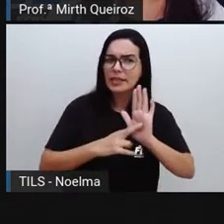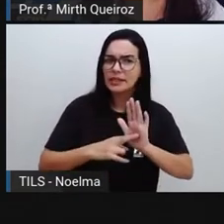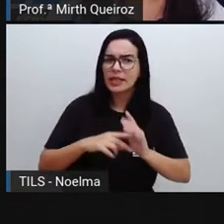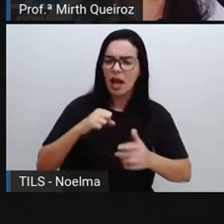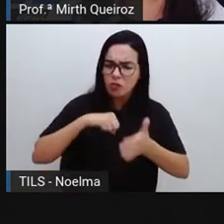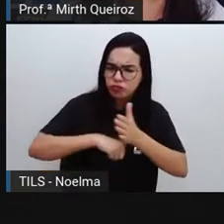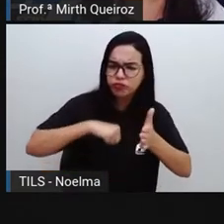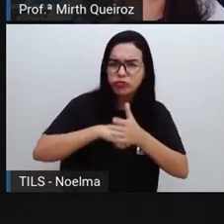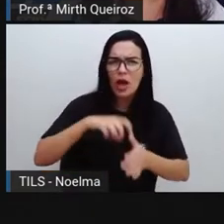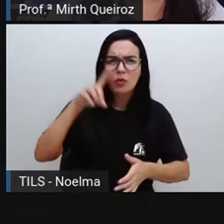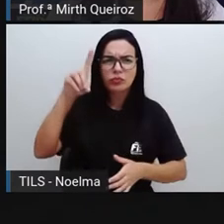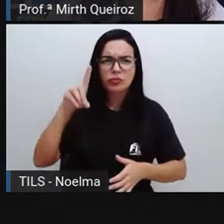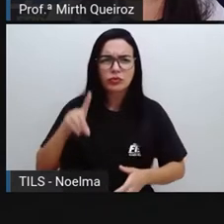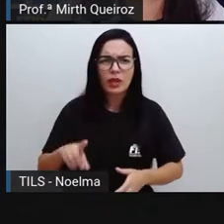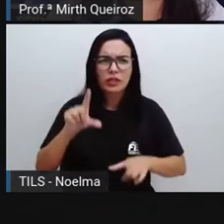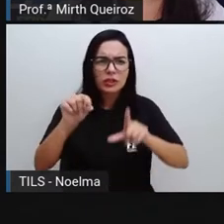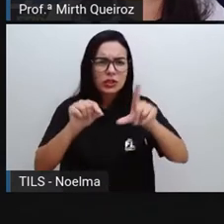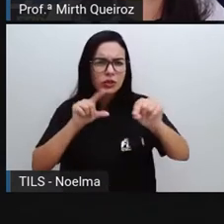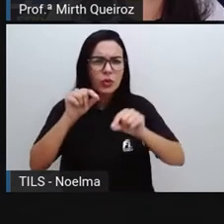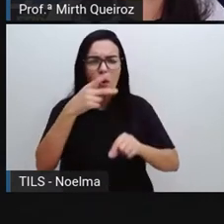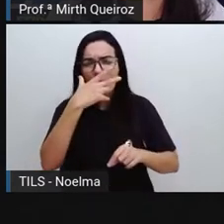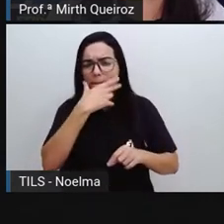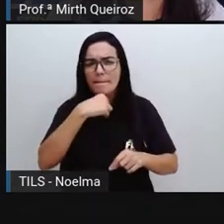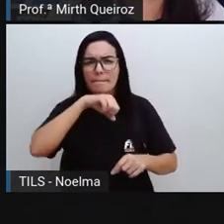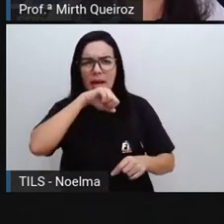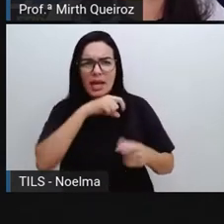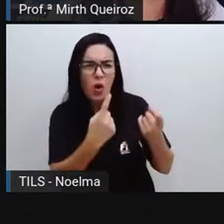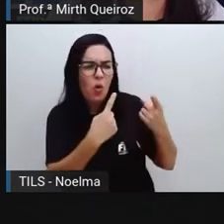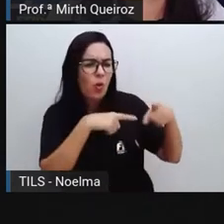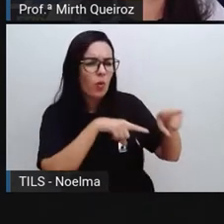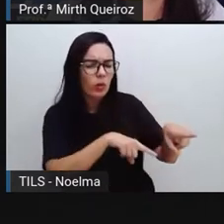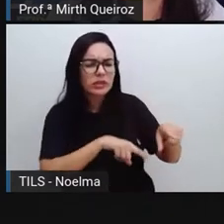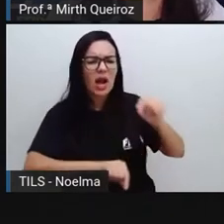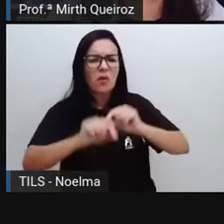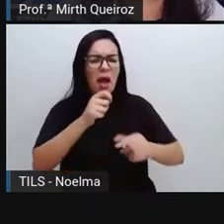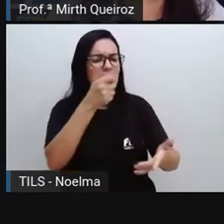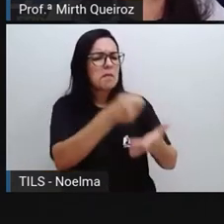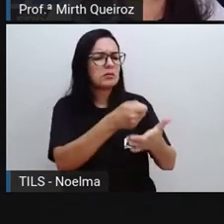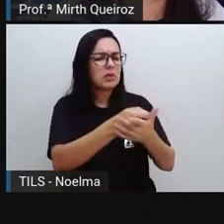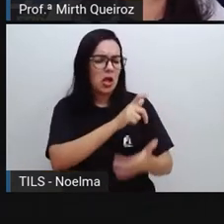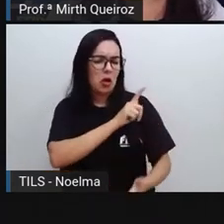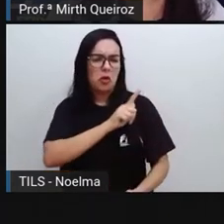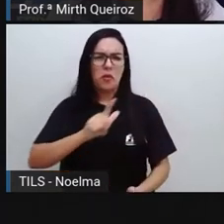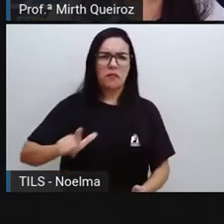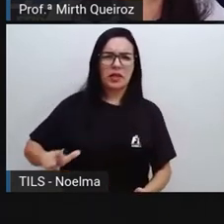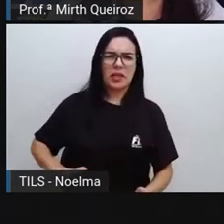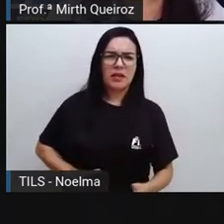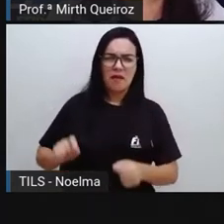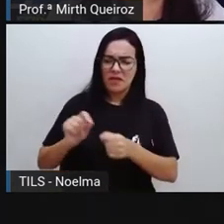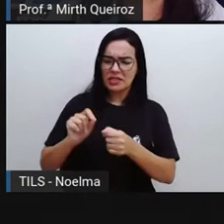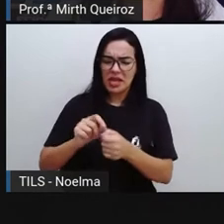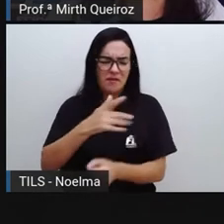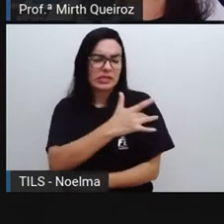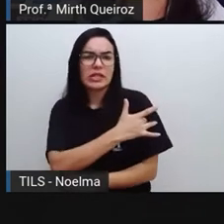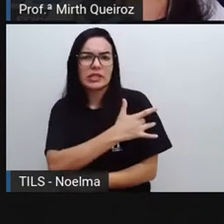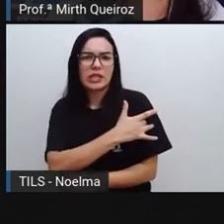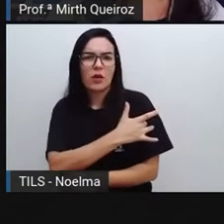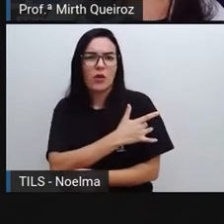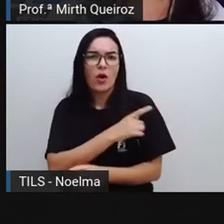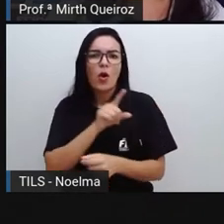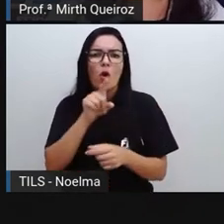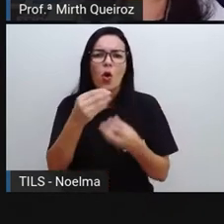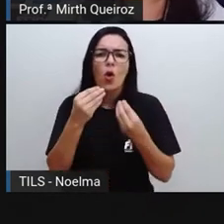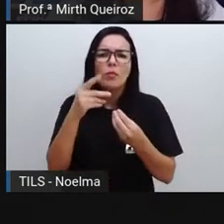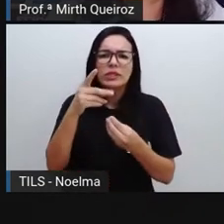a luta pelo direito de escolha dos pais contra a imposição governamental de fazer a vacinação. Como se